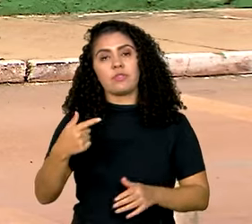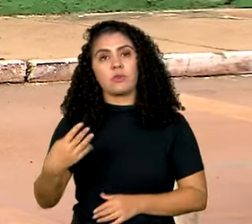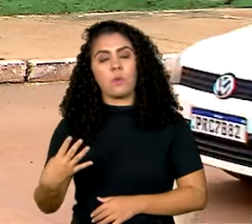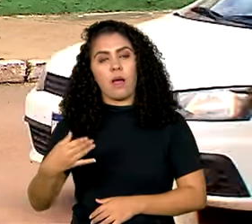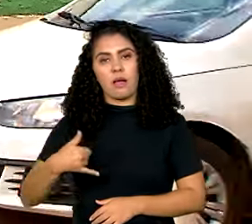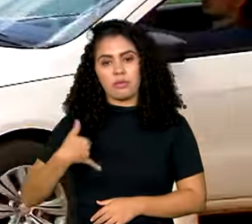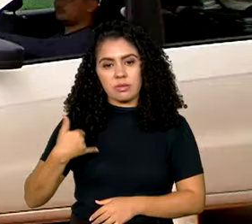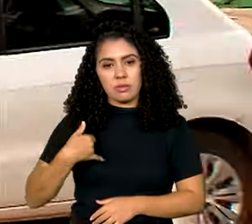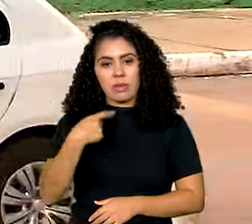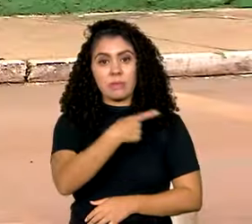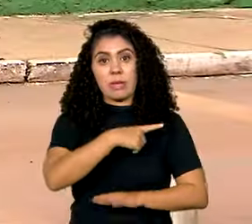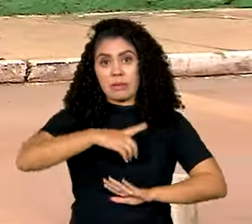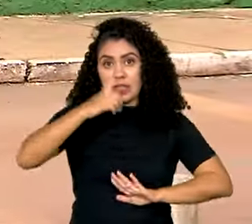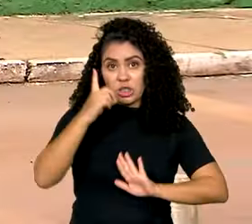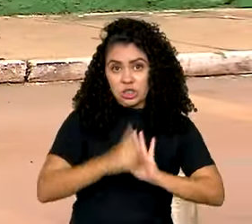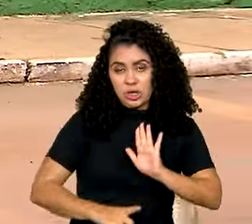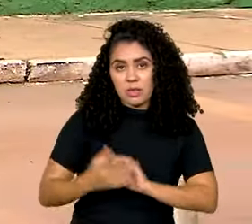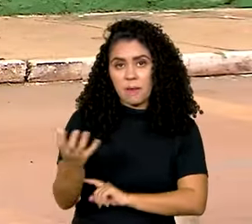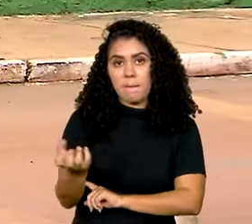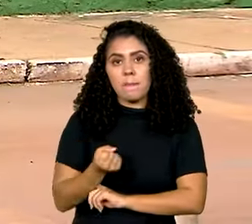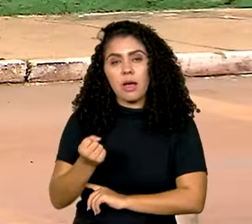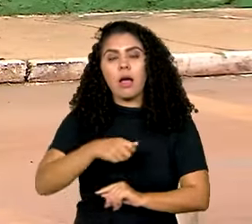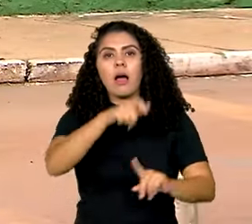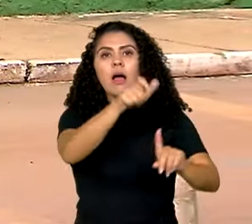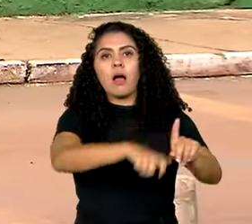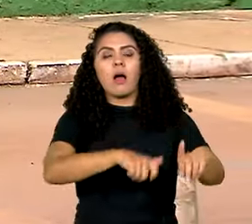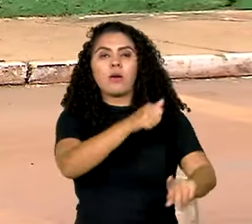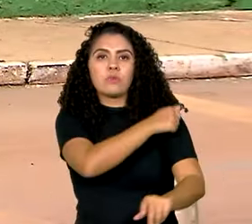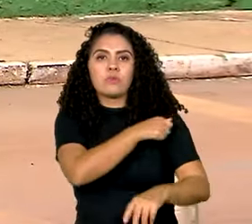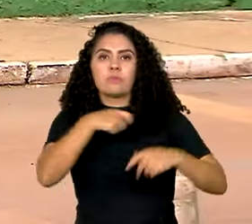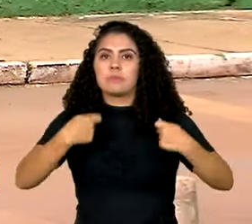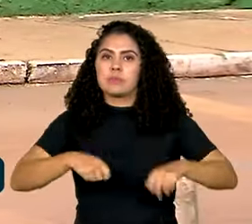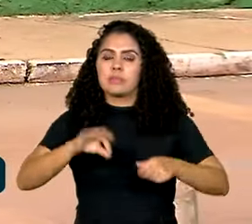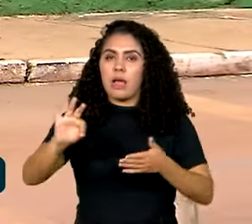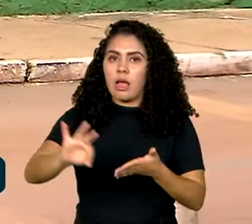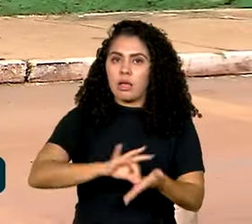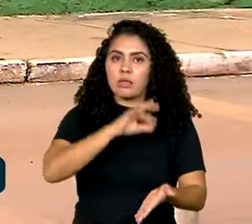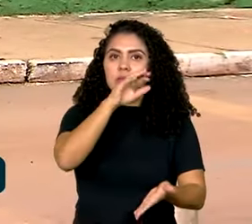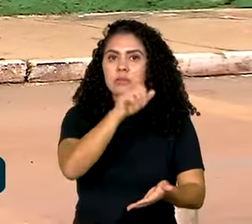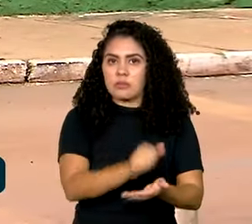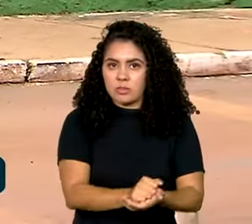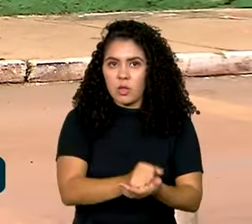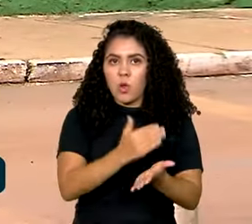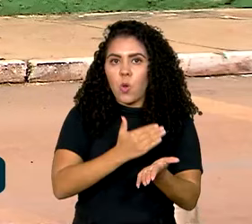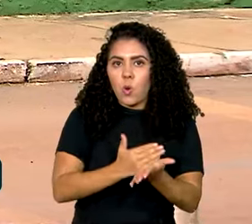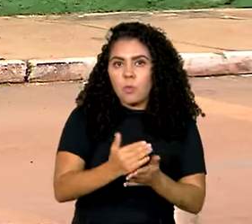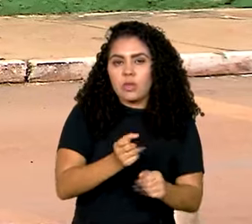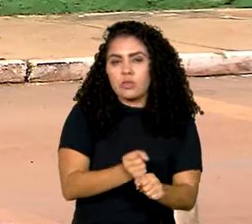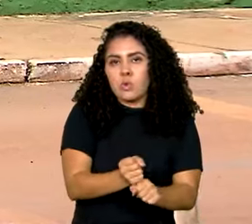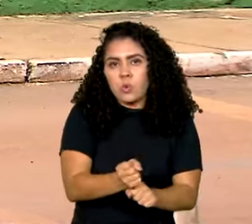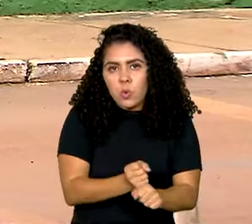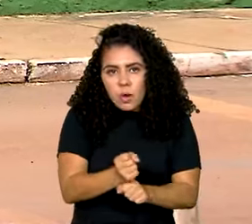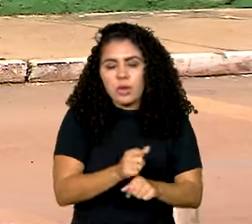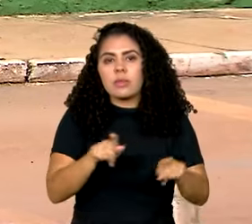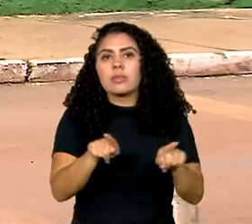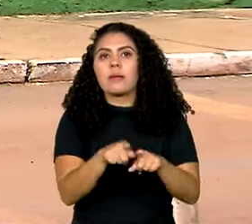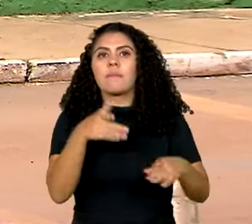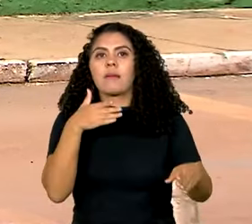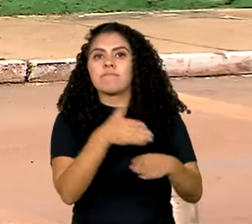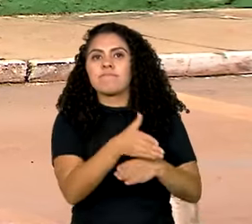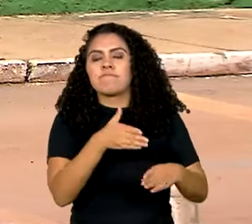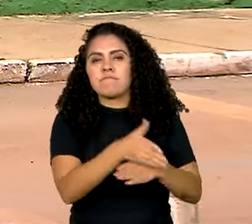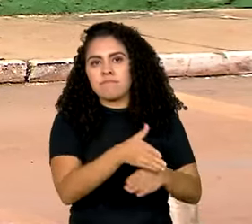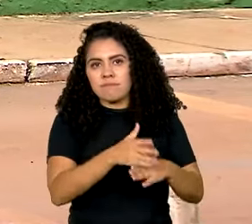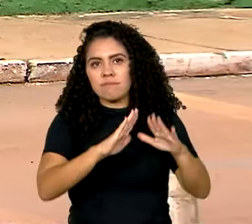direito ao benefício, o estudante deve efetivar a matrícula no início de cada ano letivo, frequentar pelo menos 80